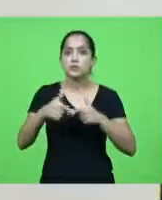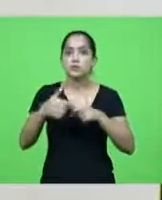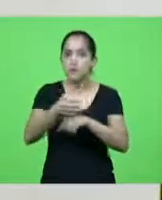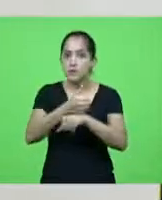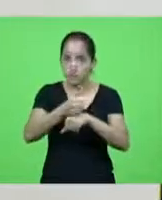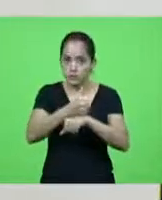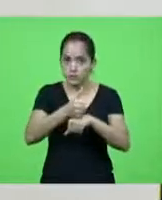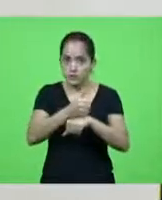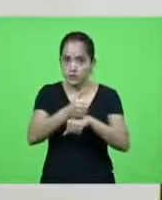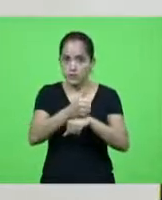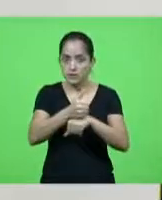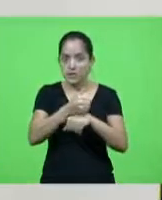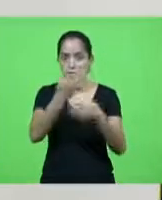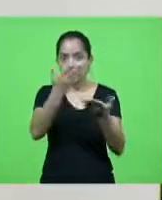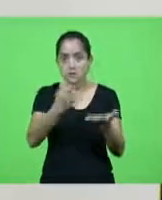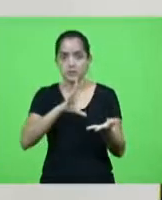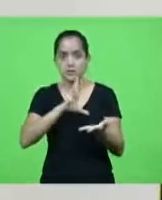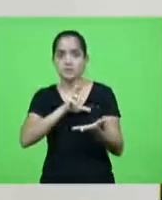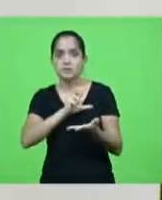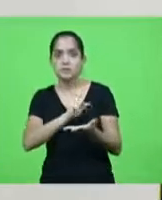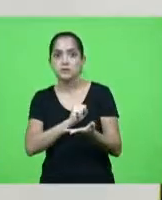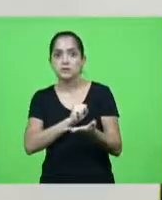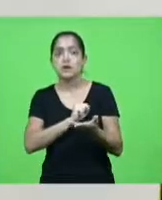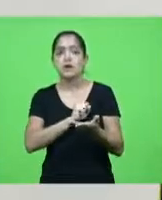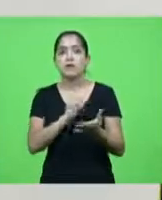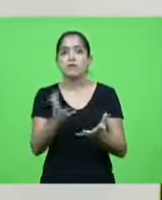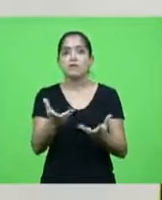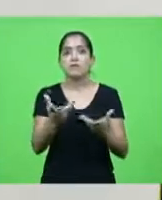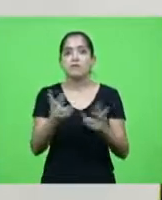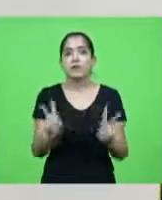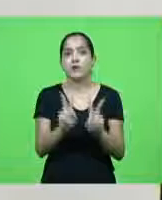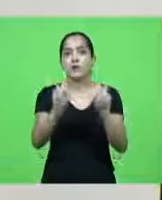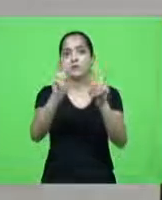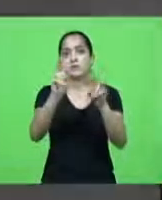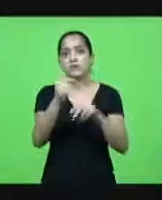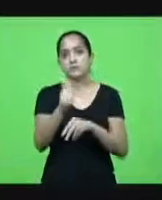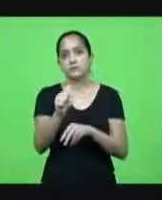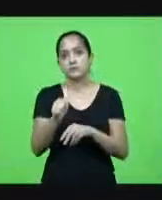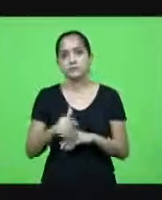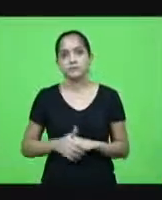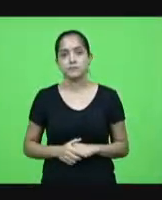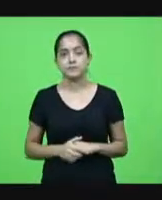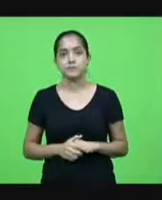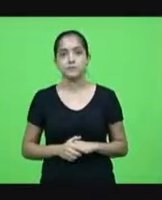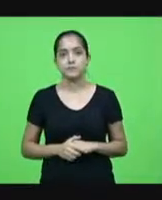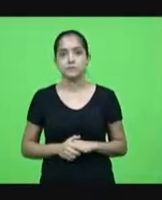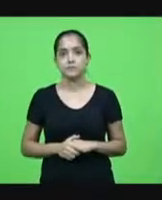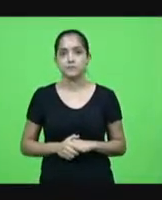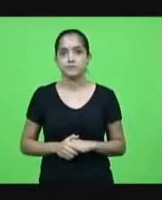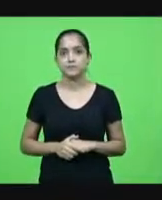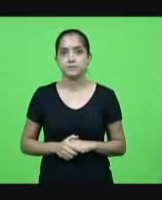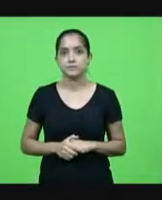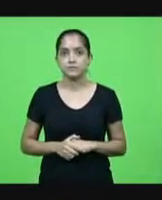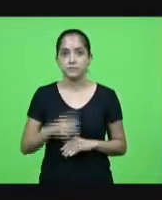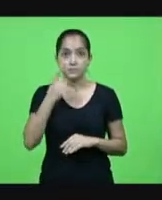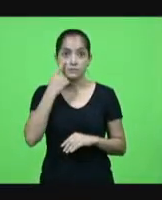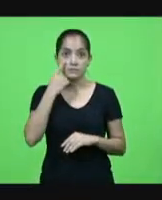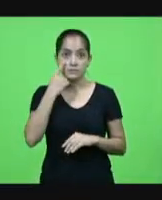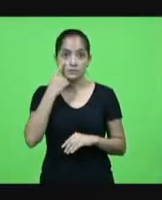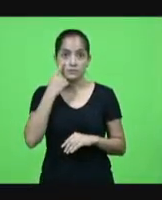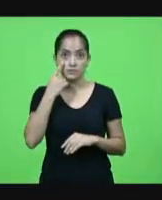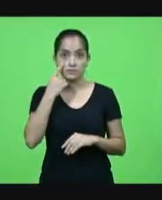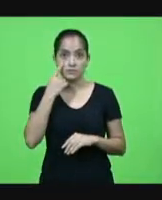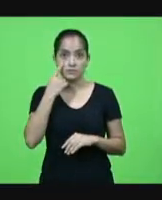que muitas vezes não é valorizado olha ali a cena é pequenininha a Daiane e a